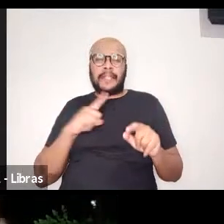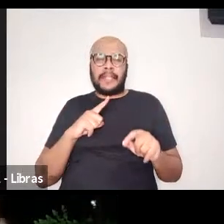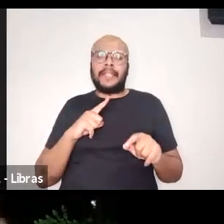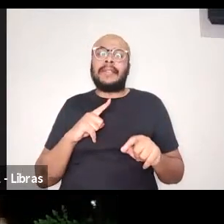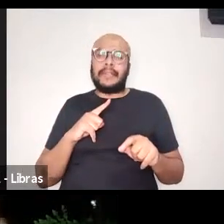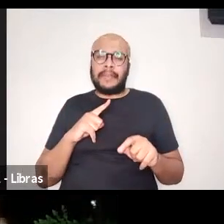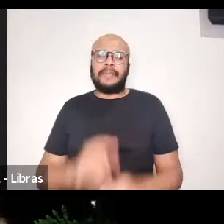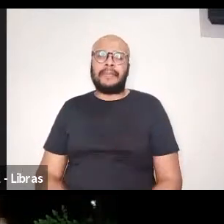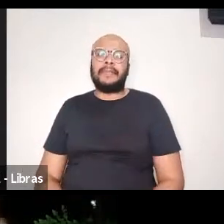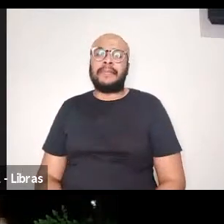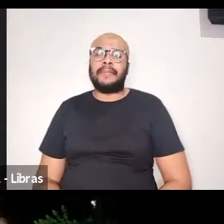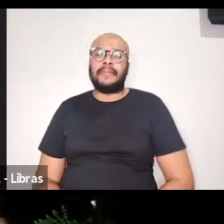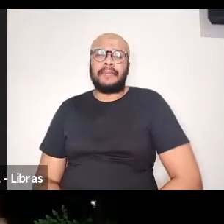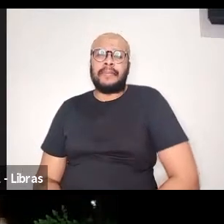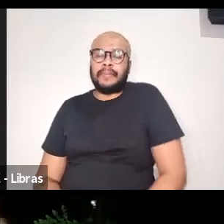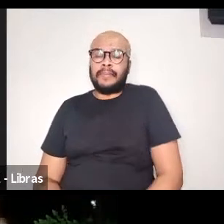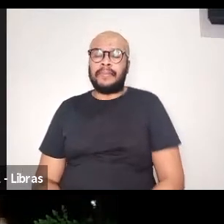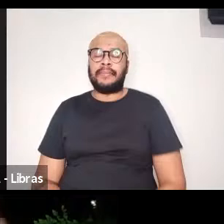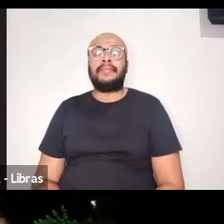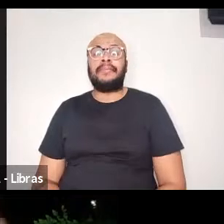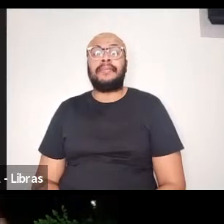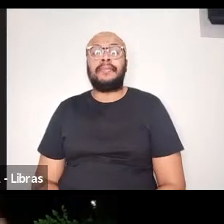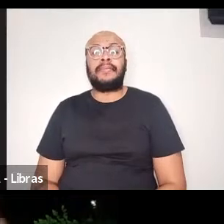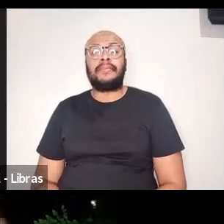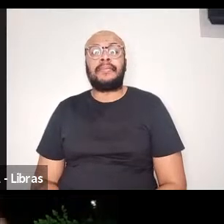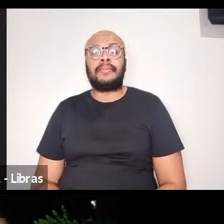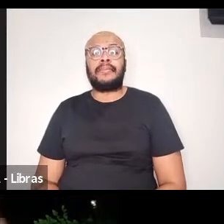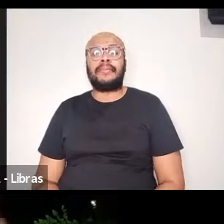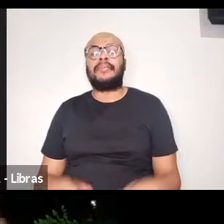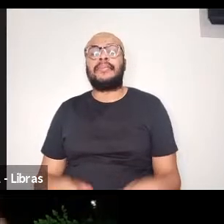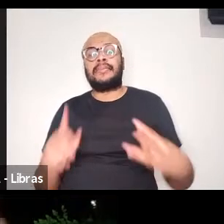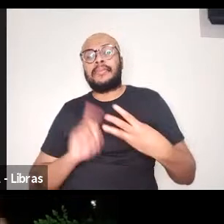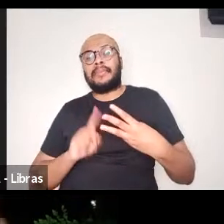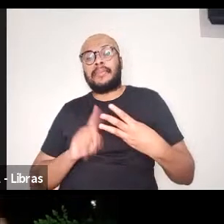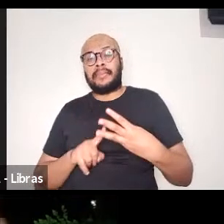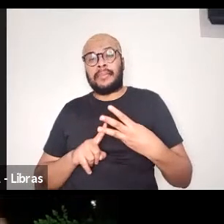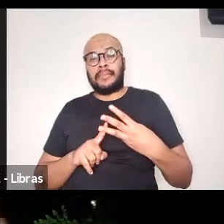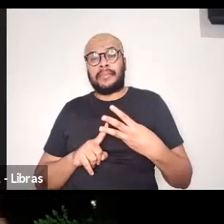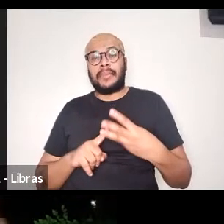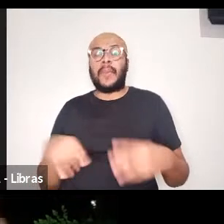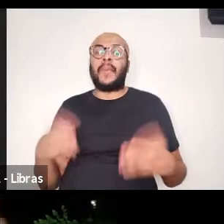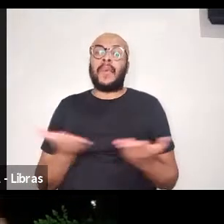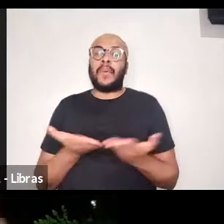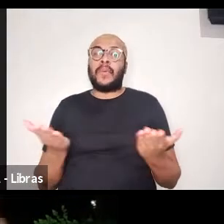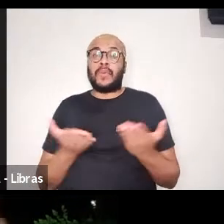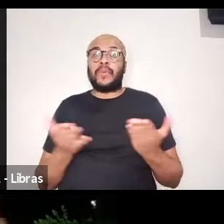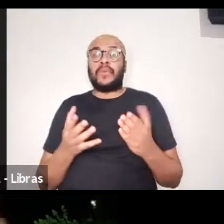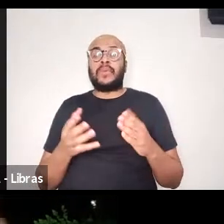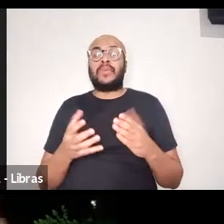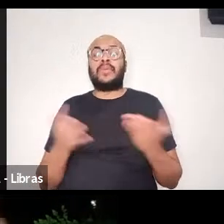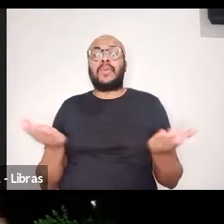assuntos, e a terceira coisa é se hoje no mundo